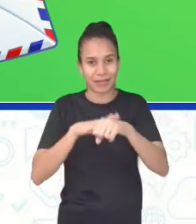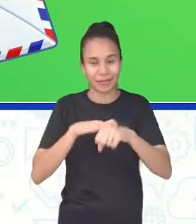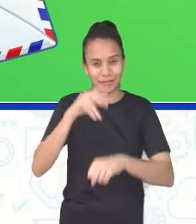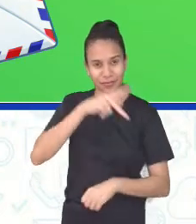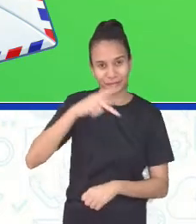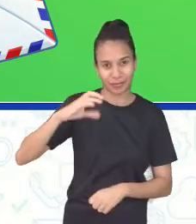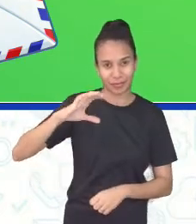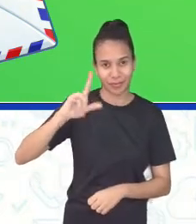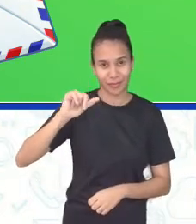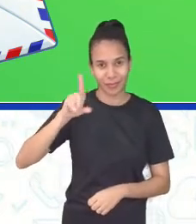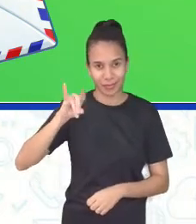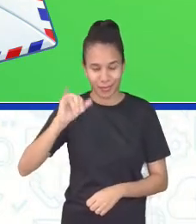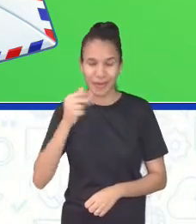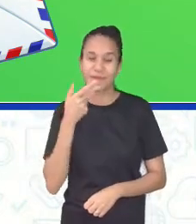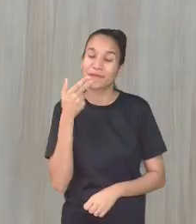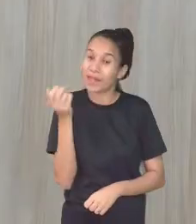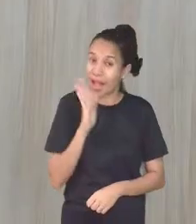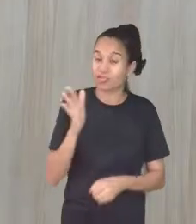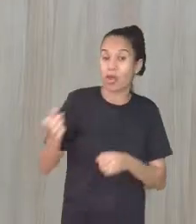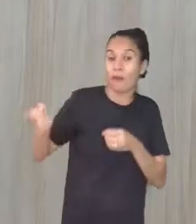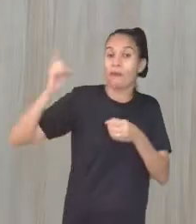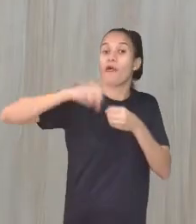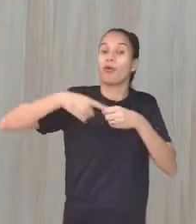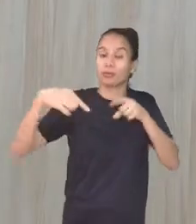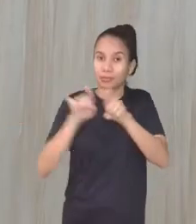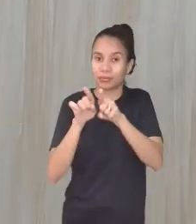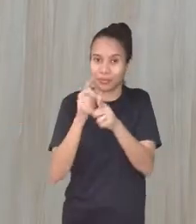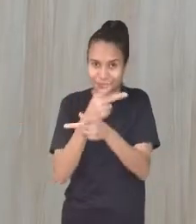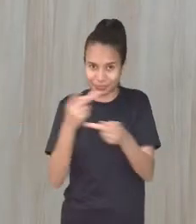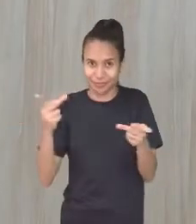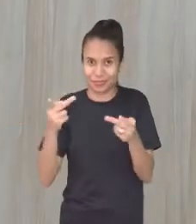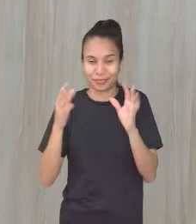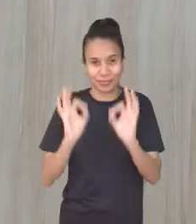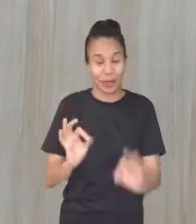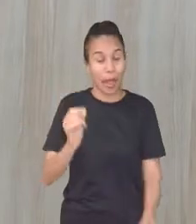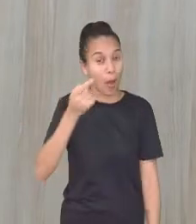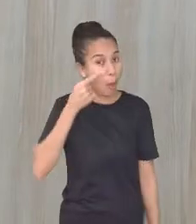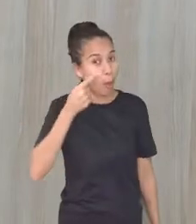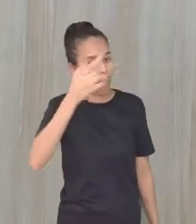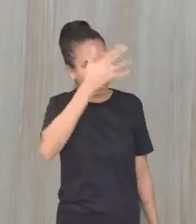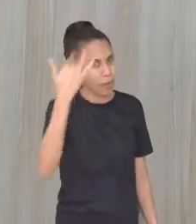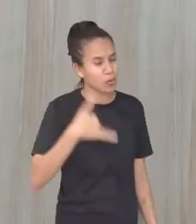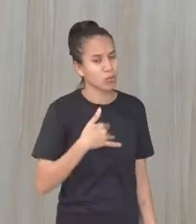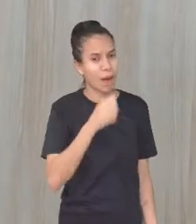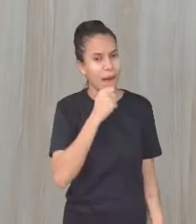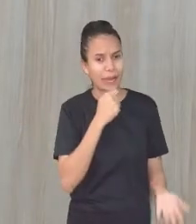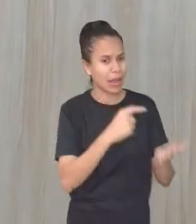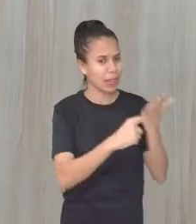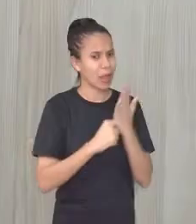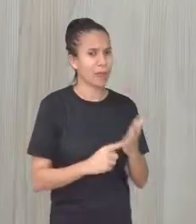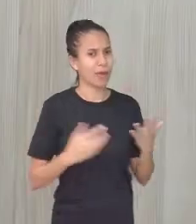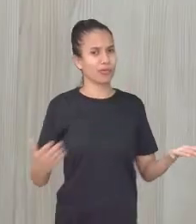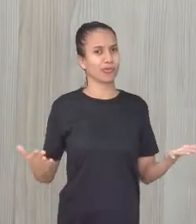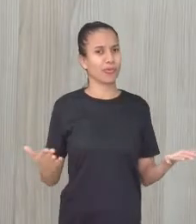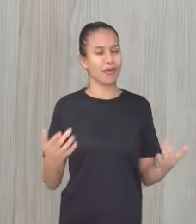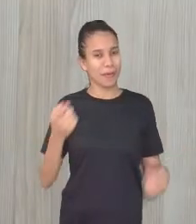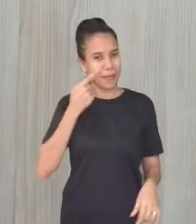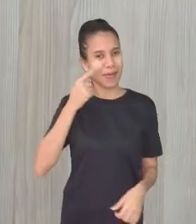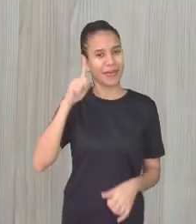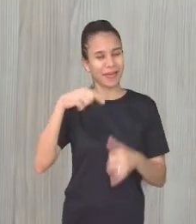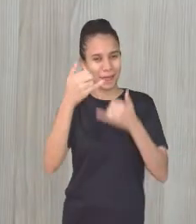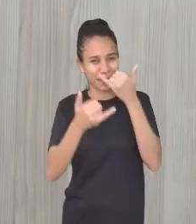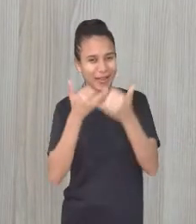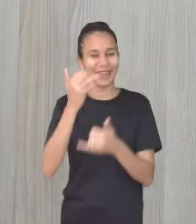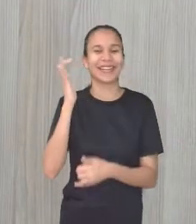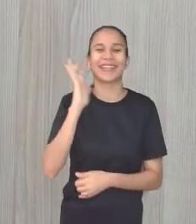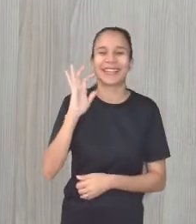a professora Cláudia para ela se despedir e volto para me despedir aí de vocês. Olha aí, pessoal, ninguém me ajudou até agora, professora. Então, mas olha que brincadeira